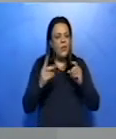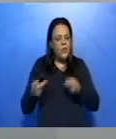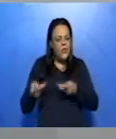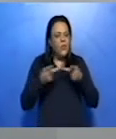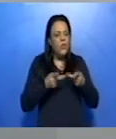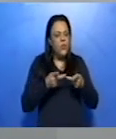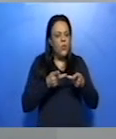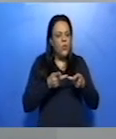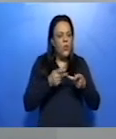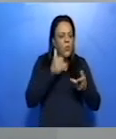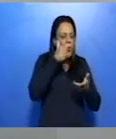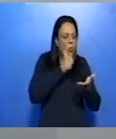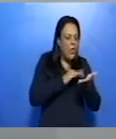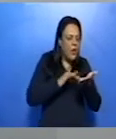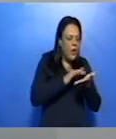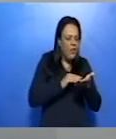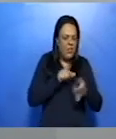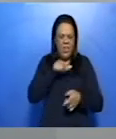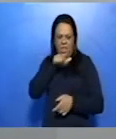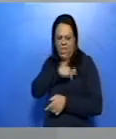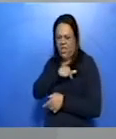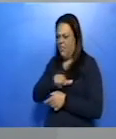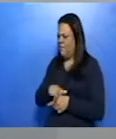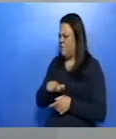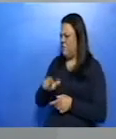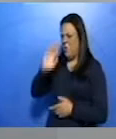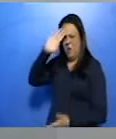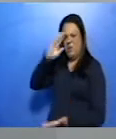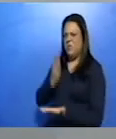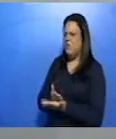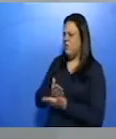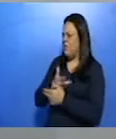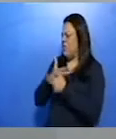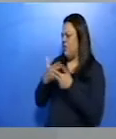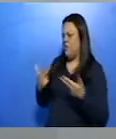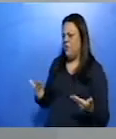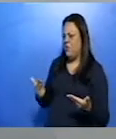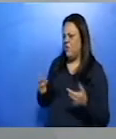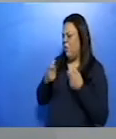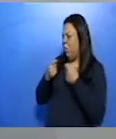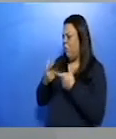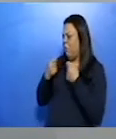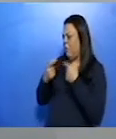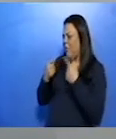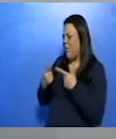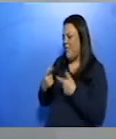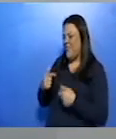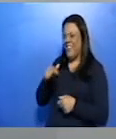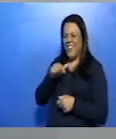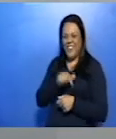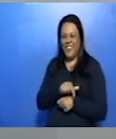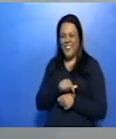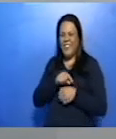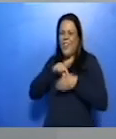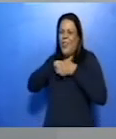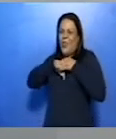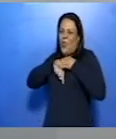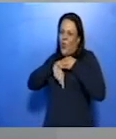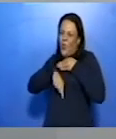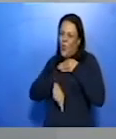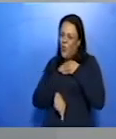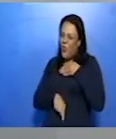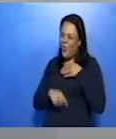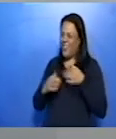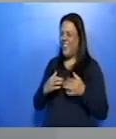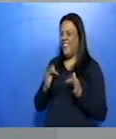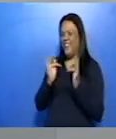Rita. Porque ele fala que ele não acredita nessas coisas. Mas no fundinho ele fica feliz, porque será que ela tinha ido a